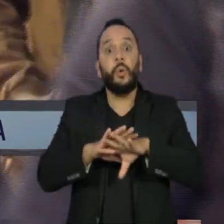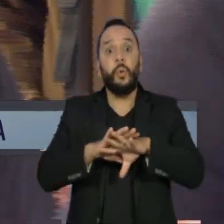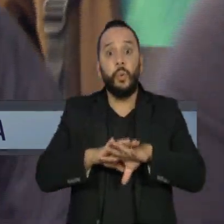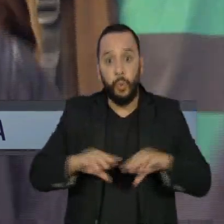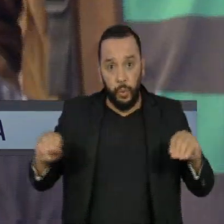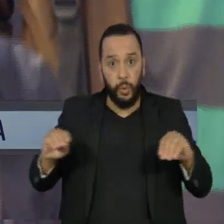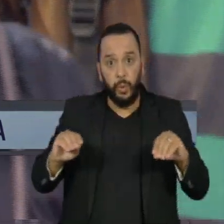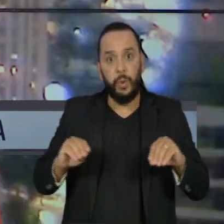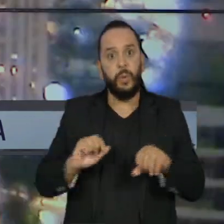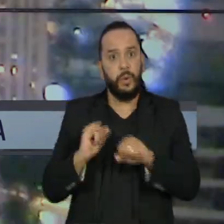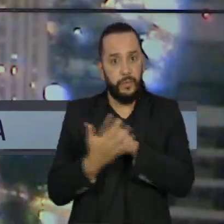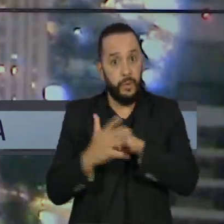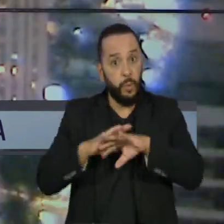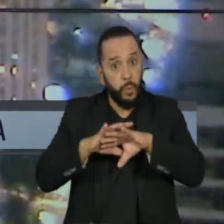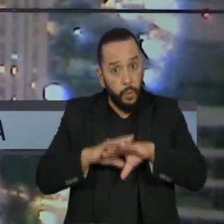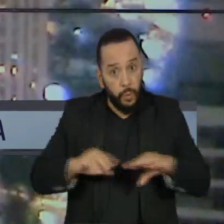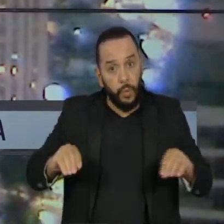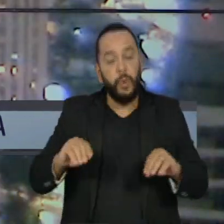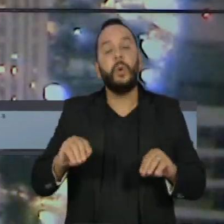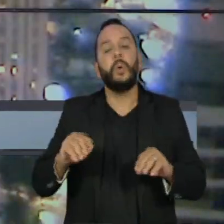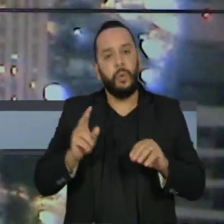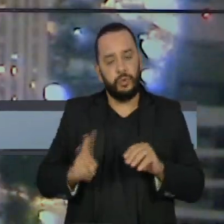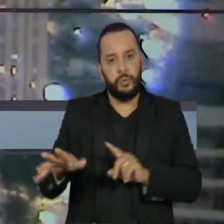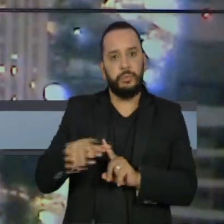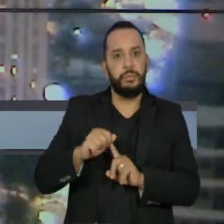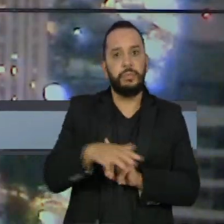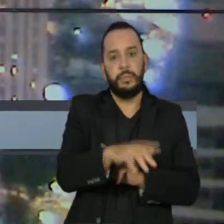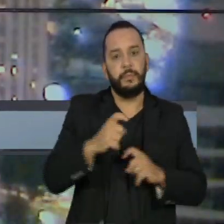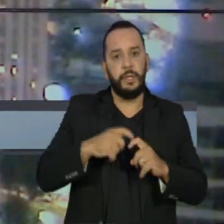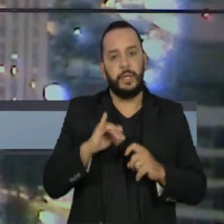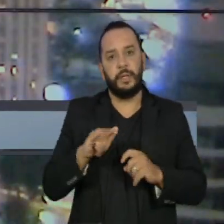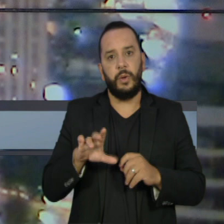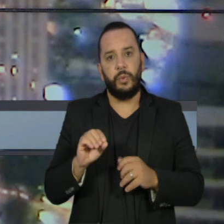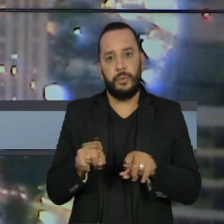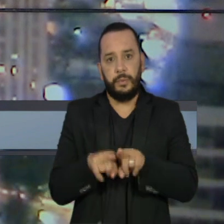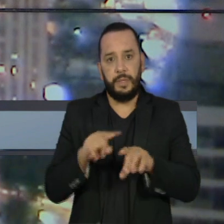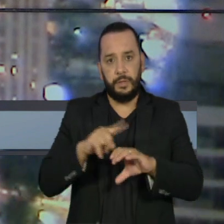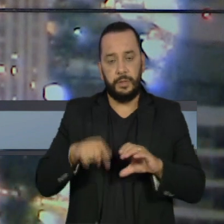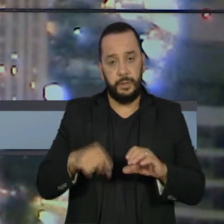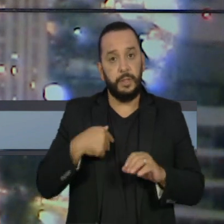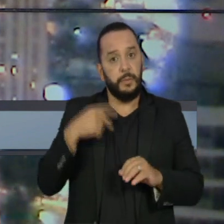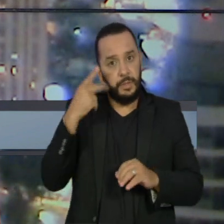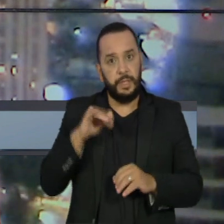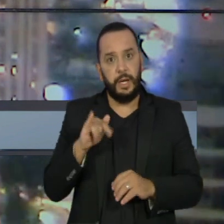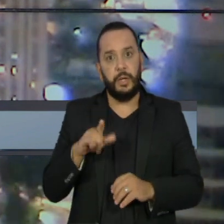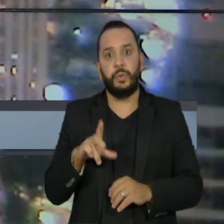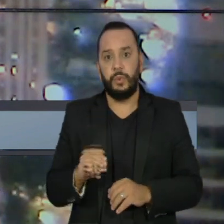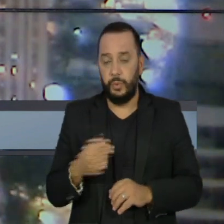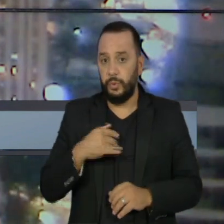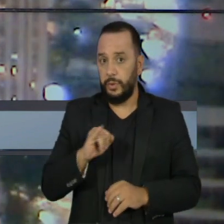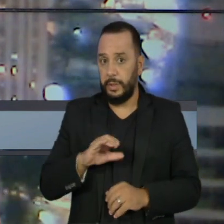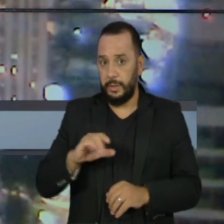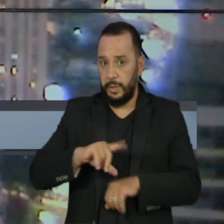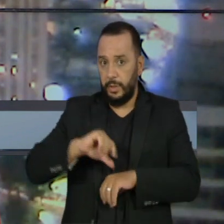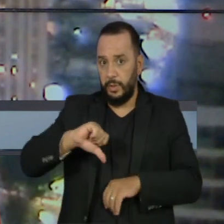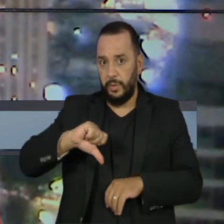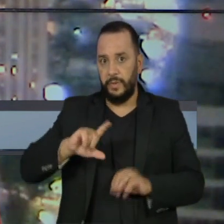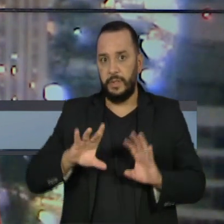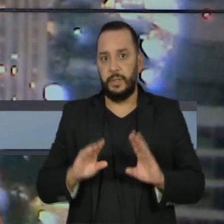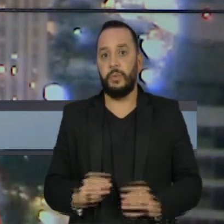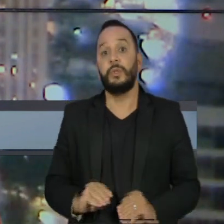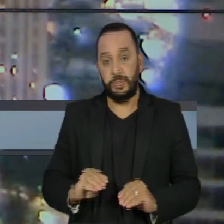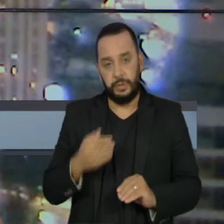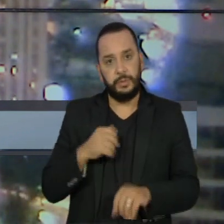transmitindo a doença. Assuntos para o médico Arnaldo Lichtenstein e para o cientista político Ricardo Senes. Jornal da Cultura começa às